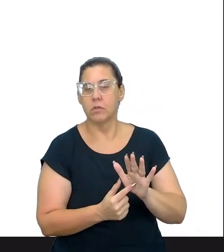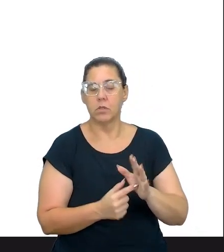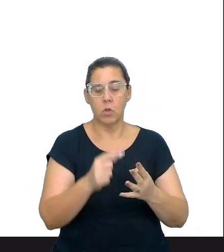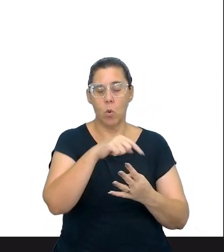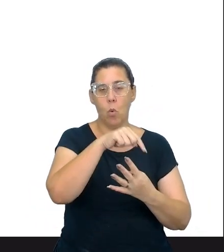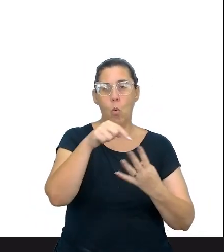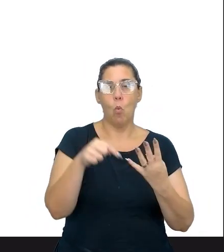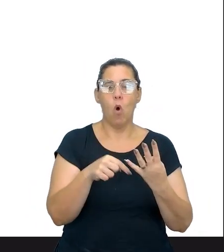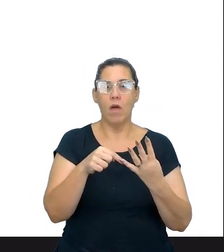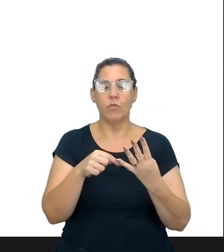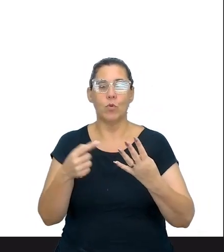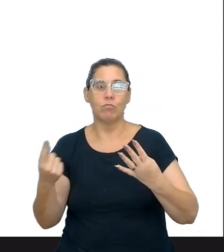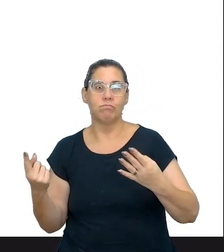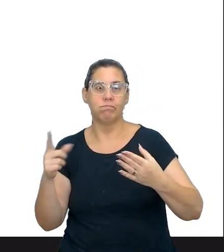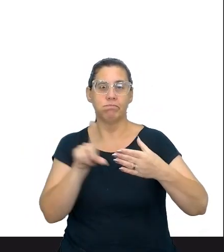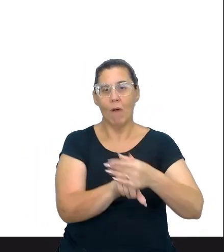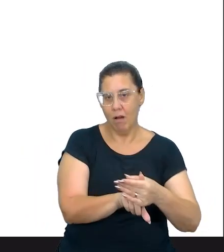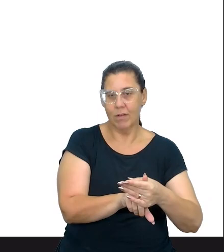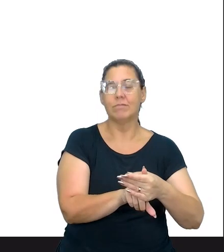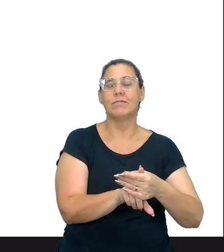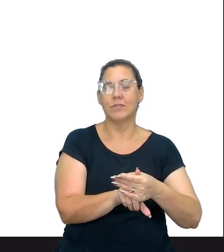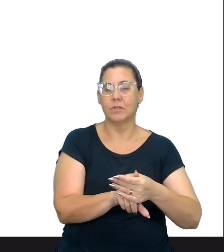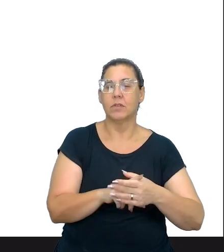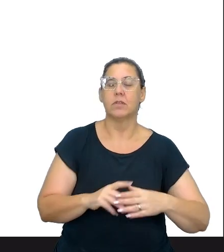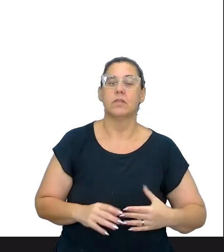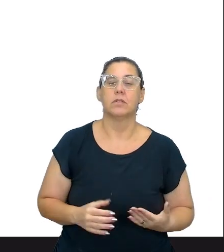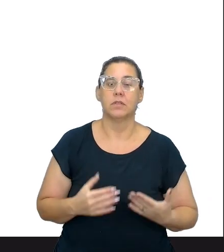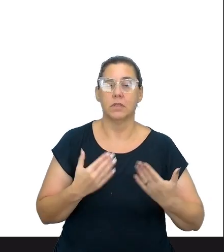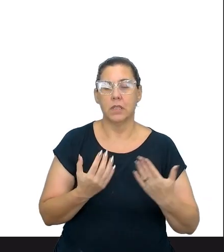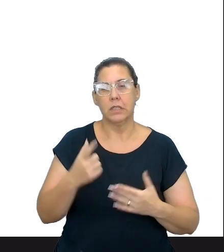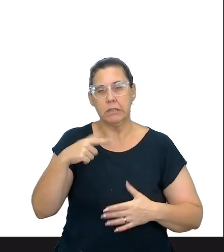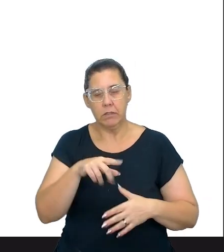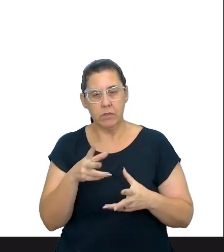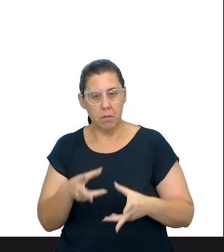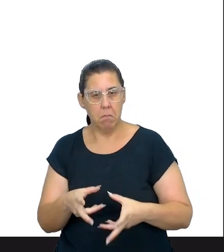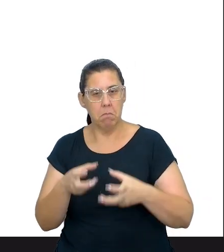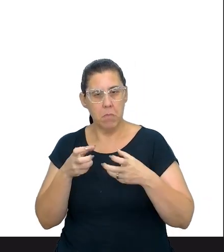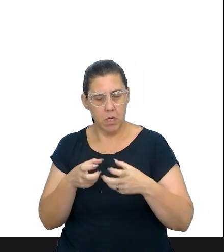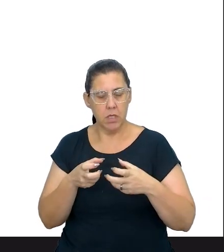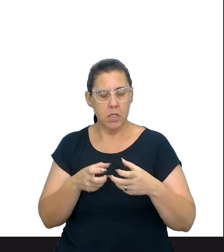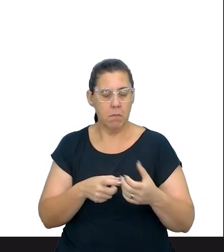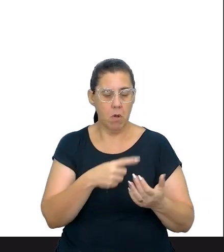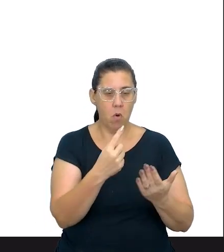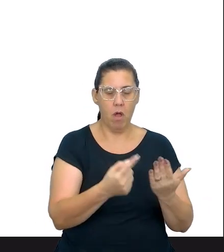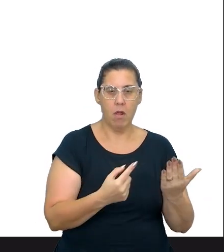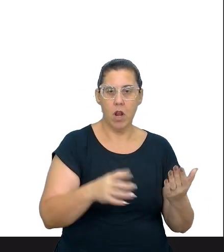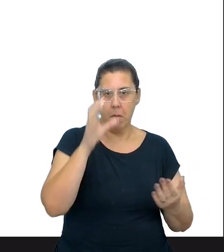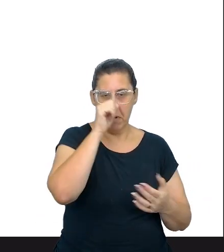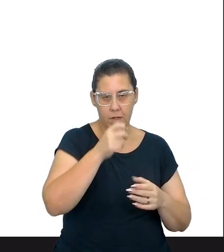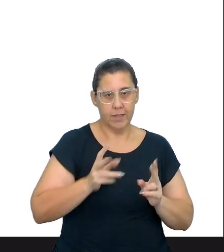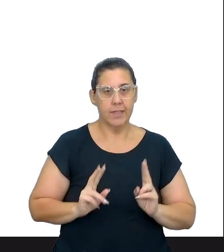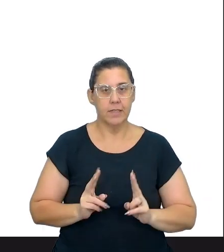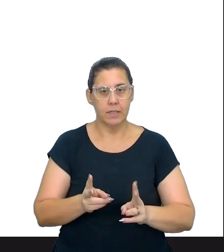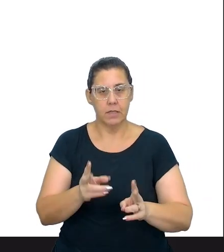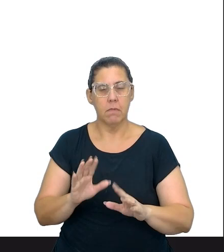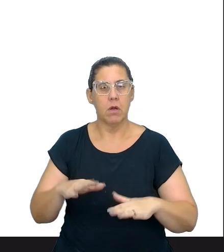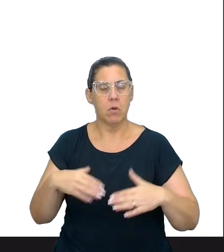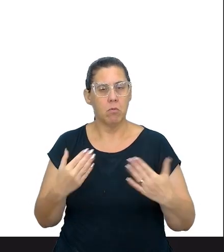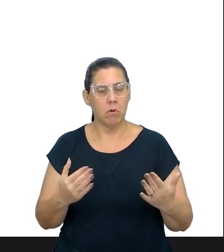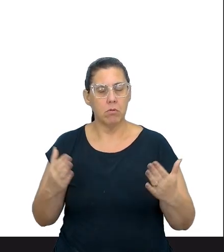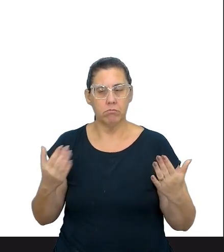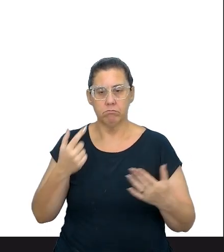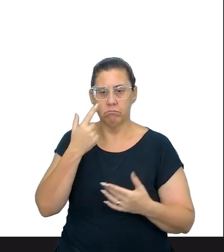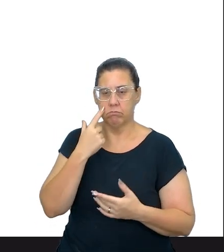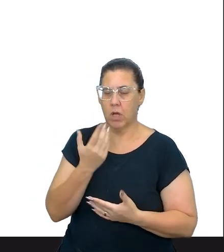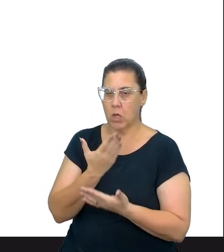eixos dentro desse componente da língua portuguesa. Se vocês repararem, o caderninho do Aprender Sempre, quando você vai